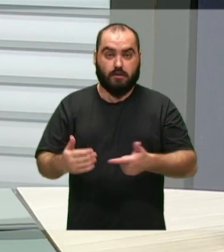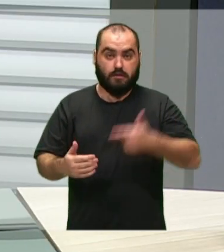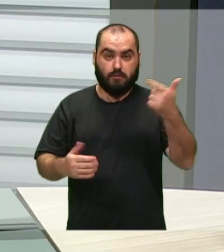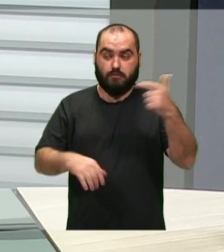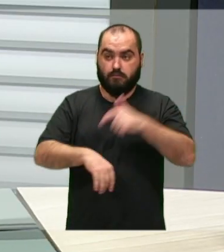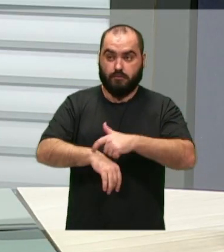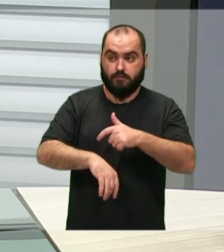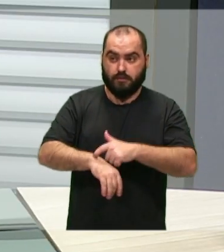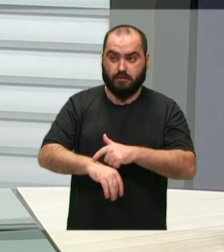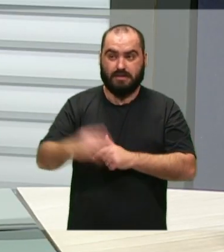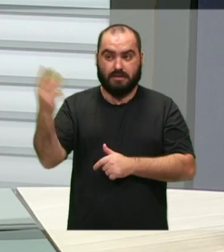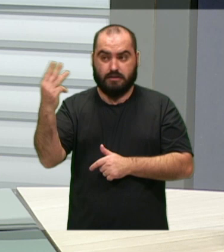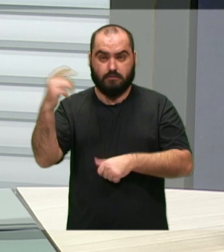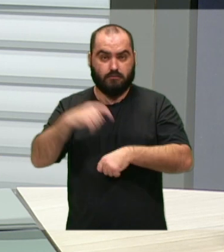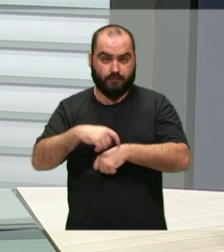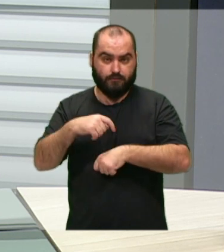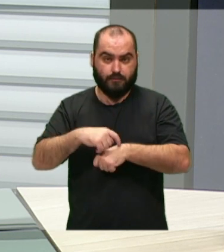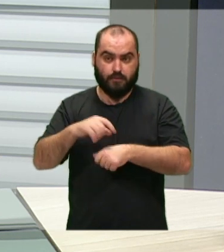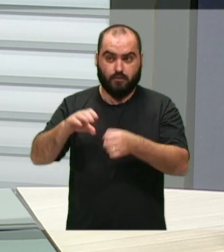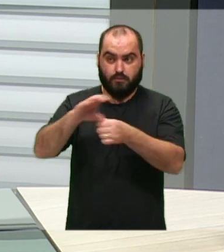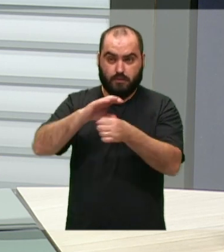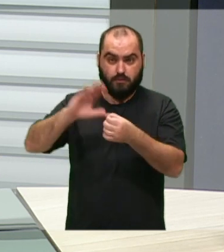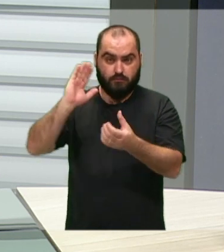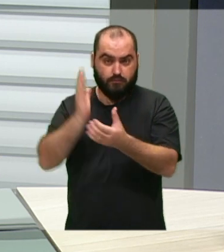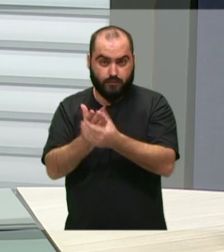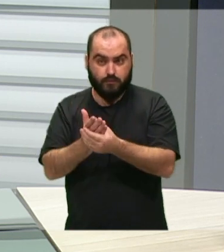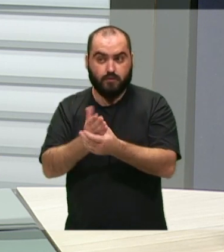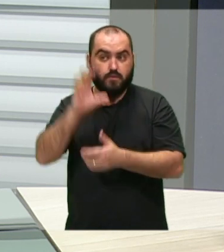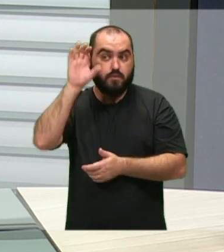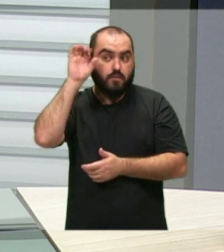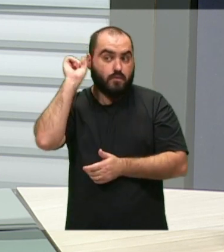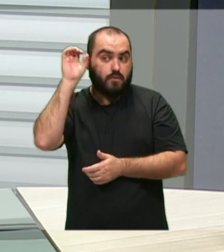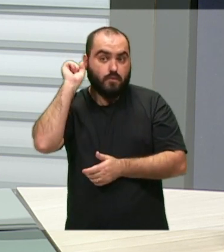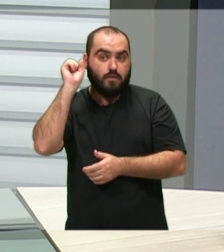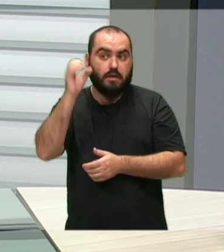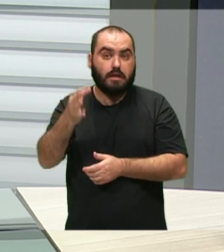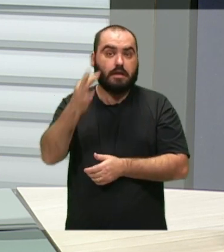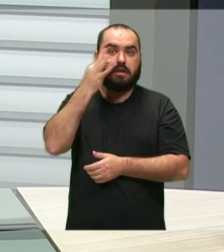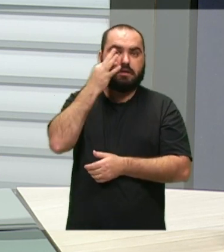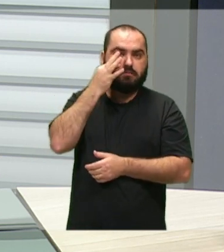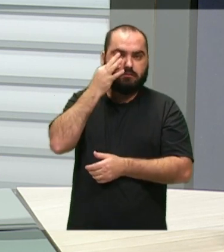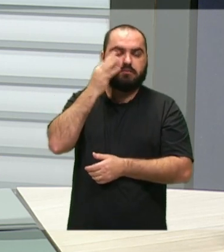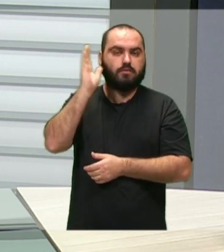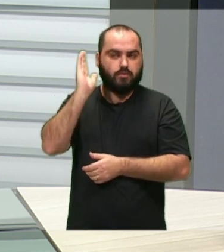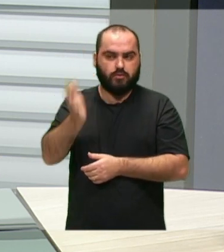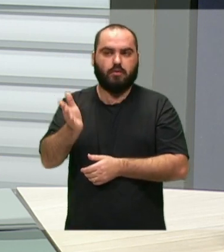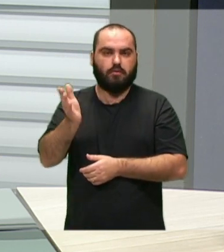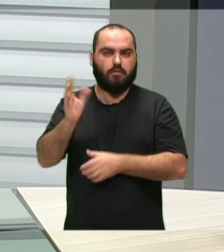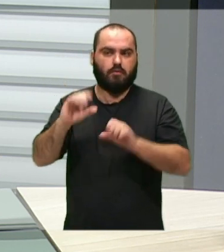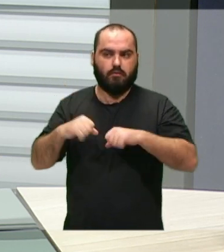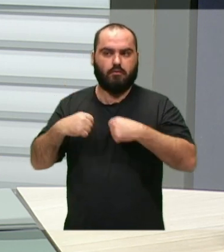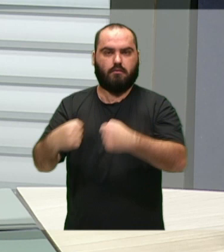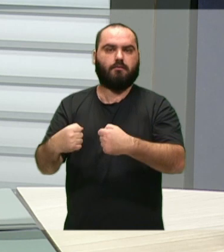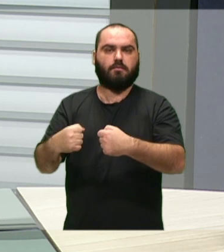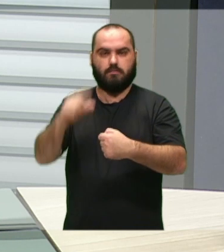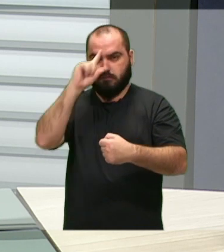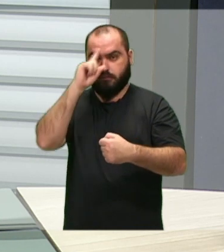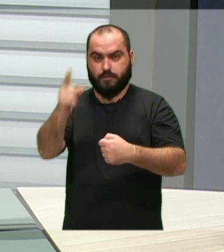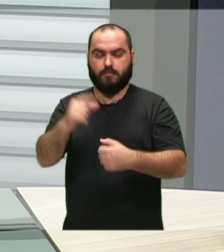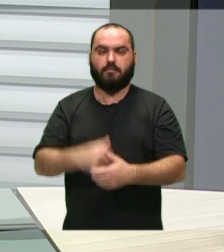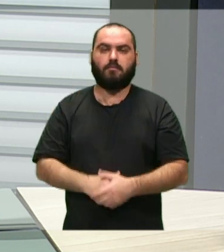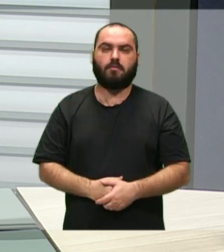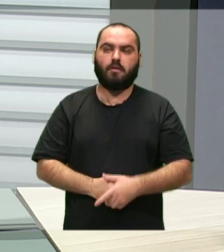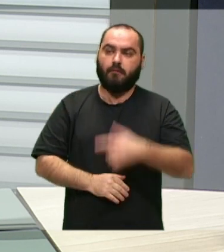da Comissão Processante onde está a oitiva das testemunhas que foram arroladas tanto pela defesa e que vai